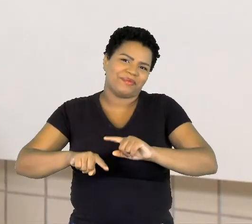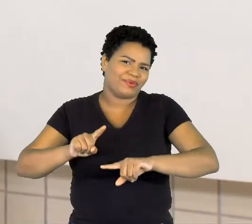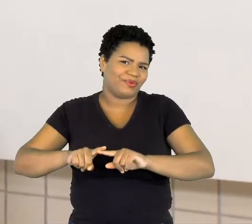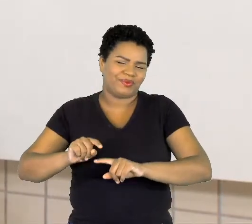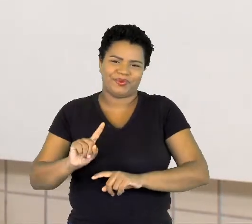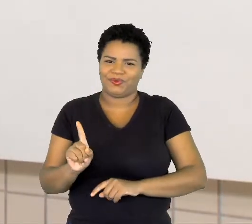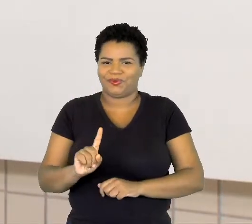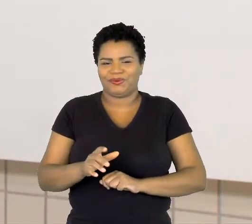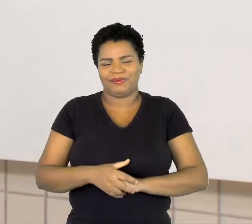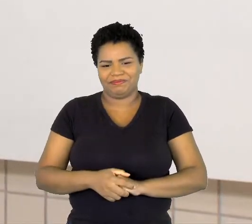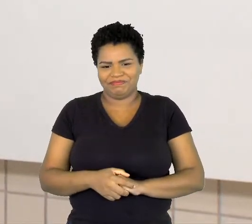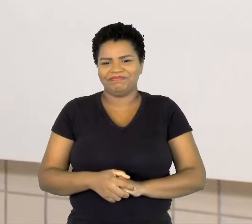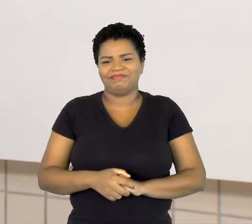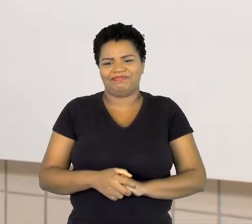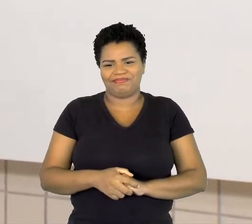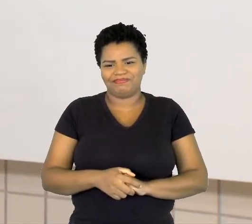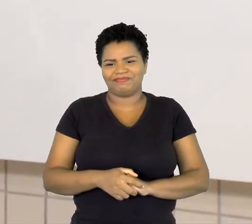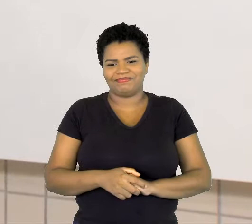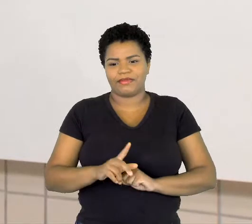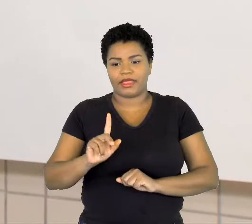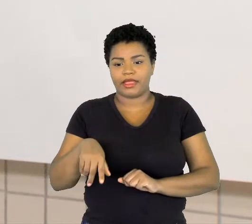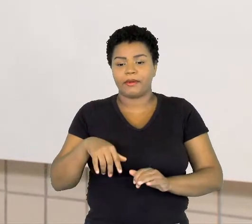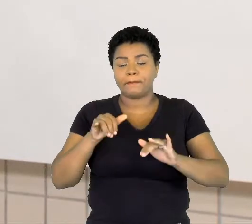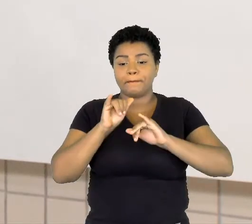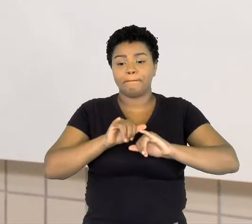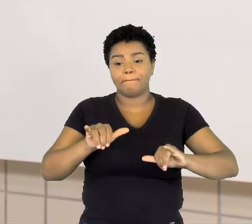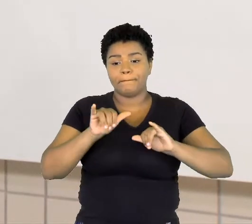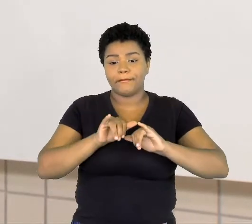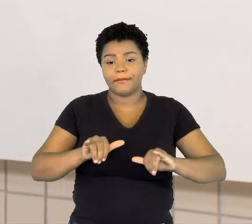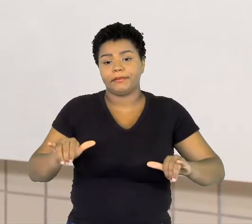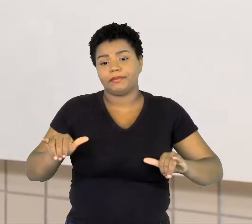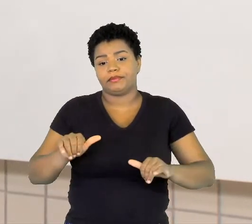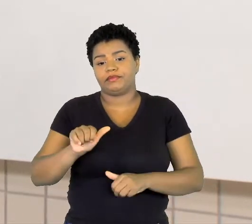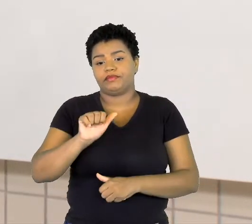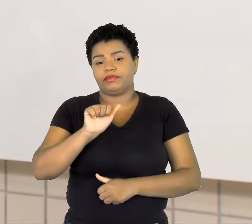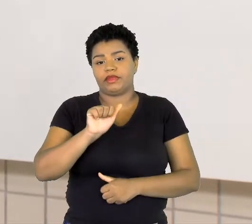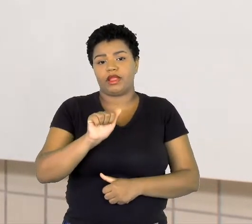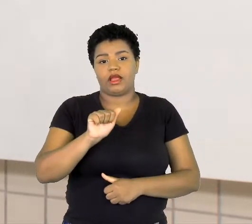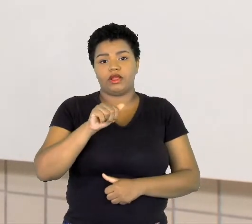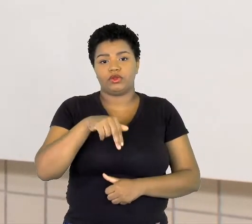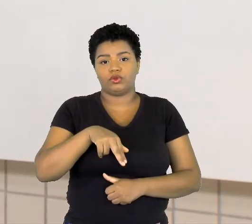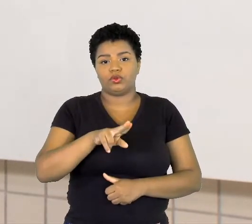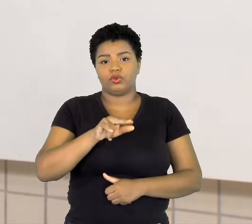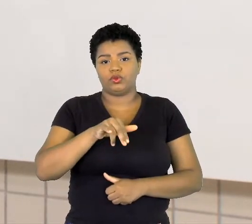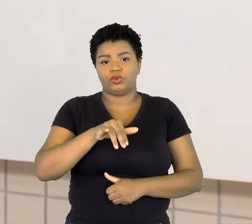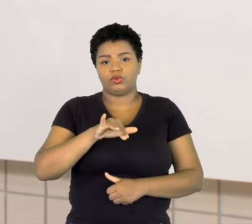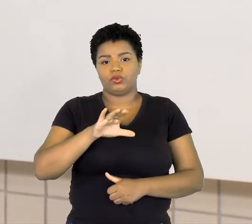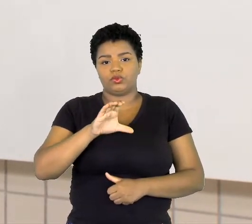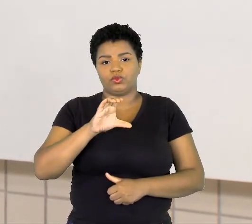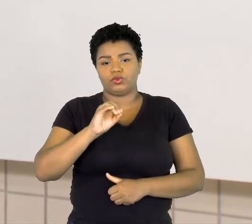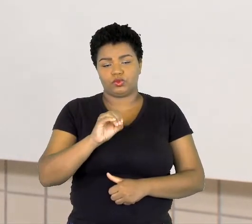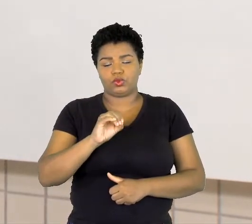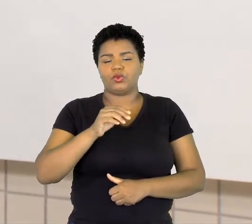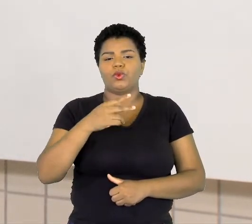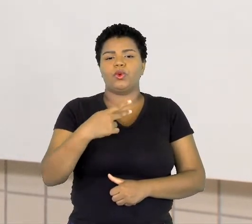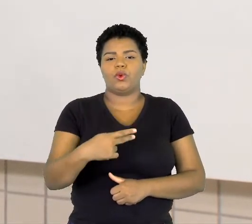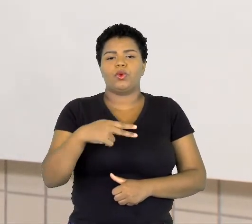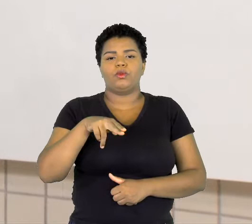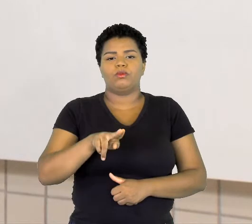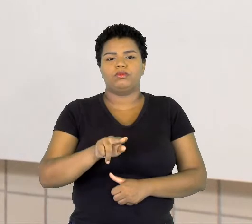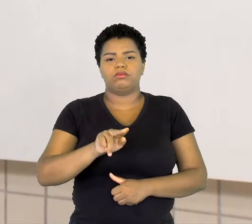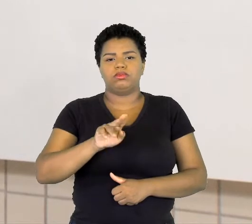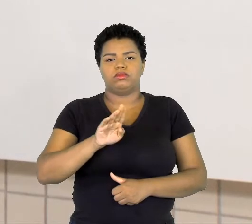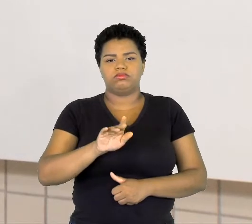Está vendo aí? É uma propaganda anúncio publicitário. Lembra? Anúncio